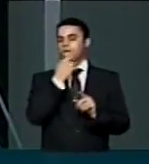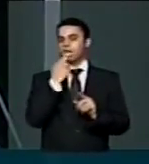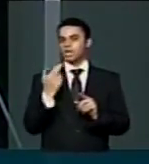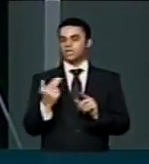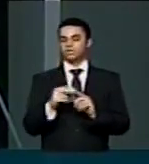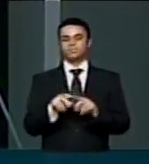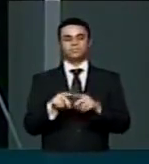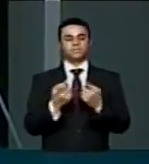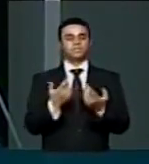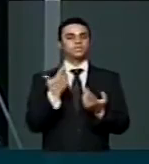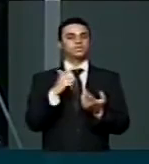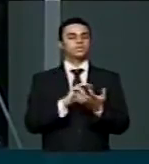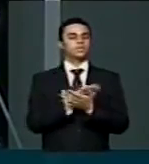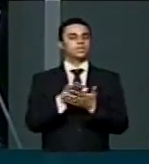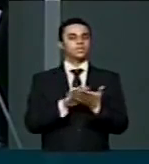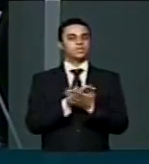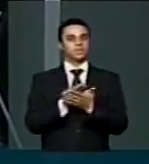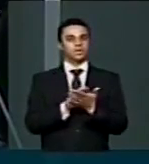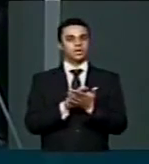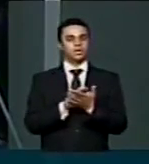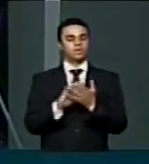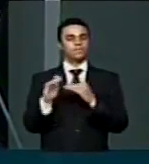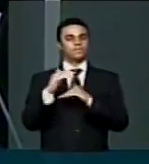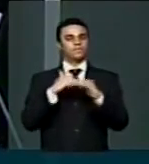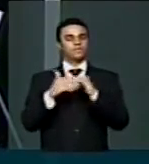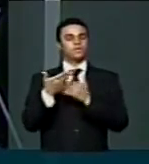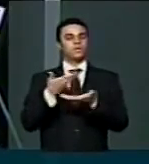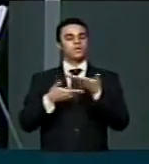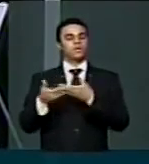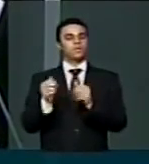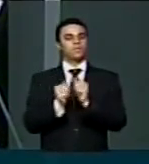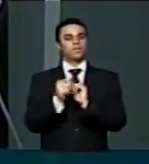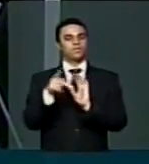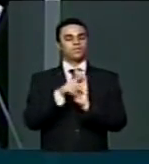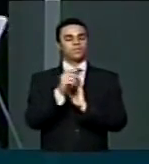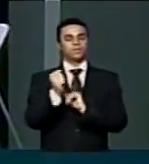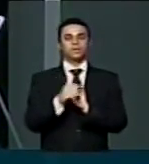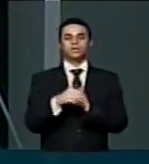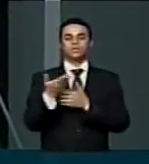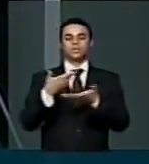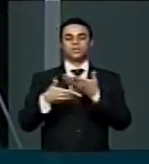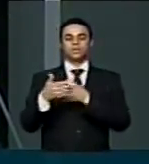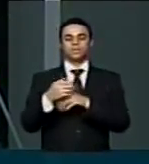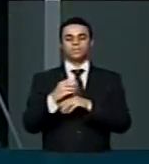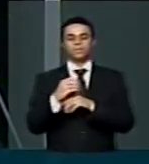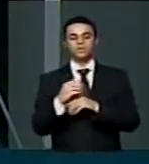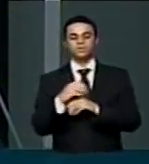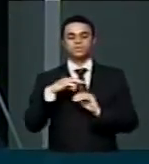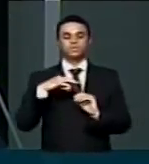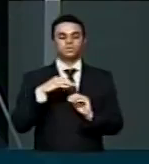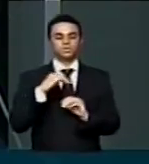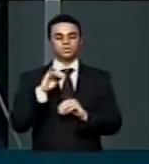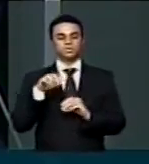Ministério das Releções Exteriores brasileiro Em que pese a relação diplomática amistosa com